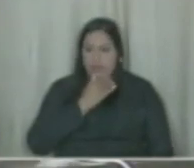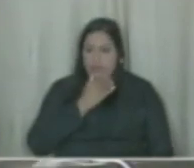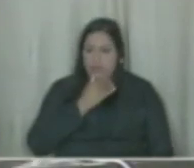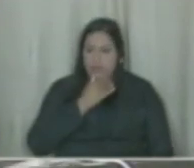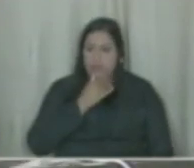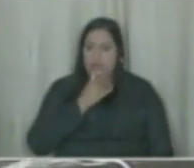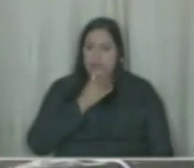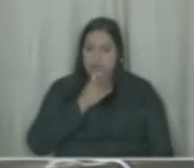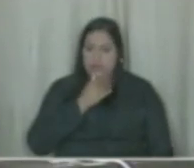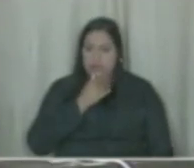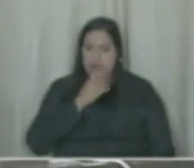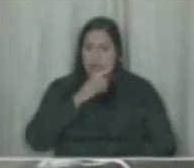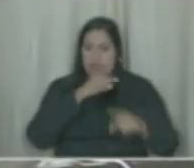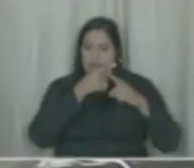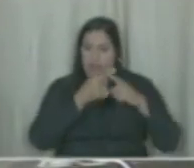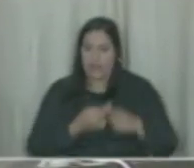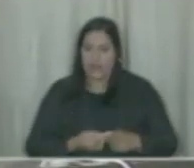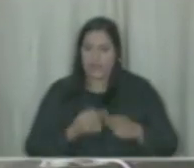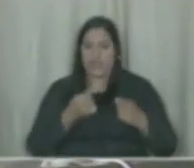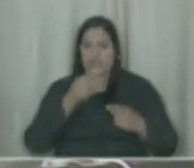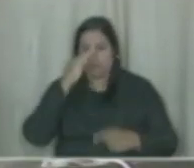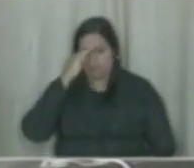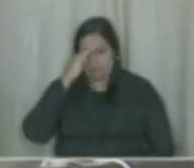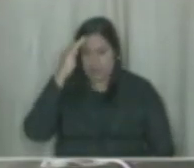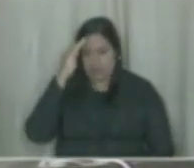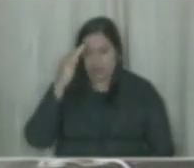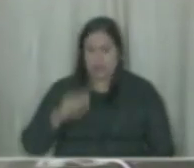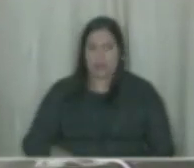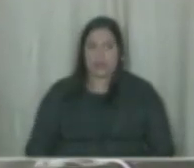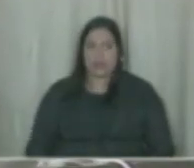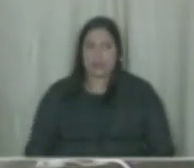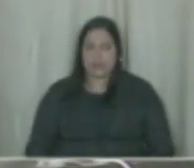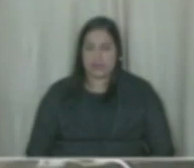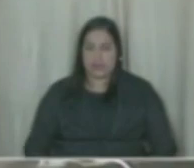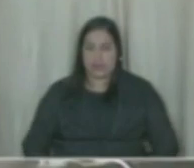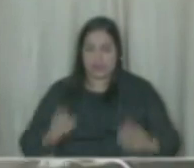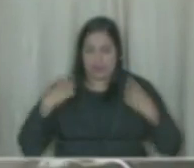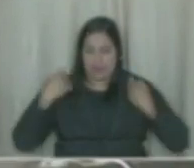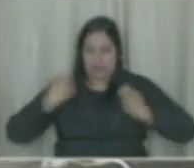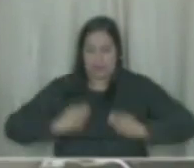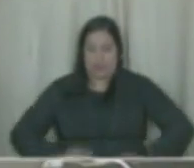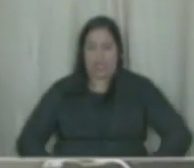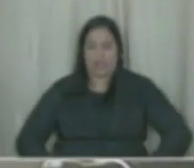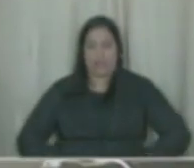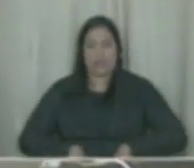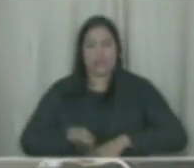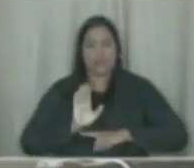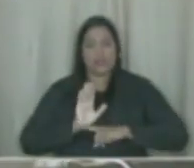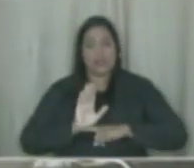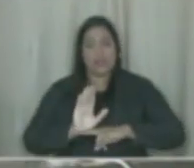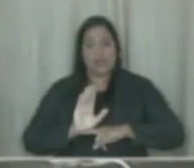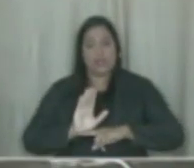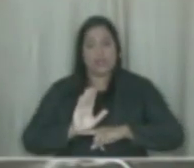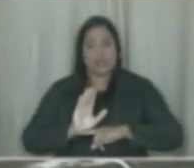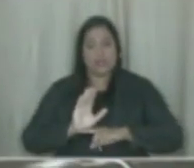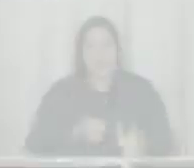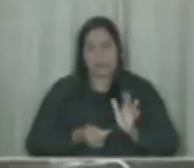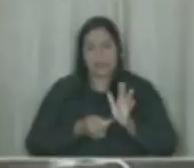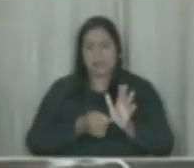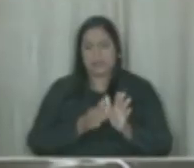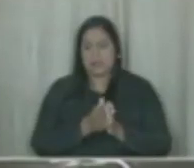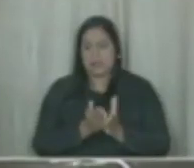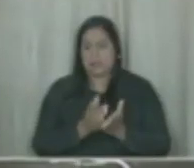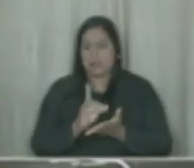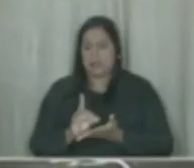defende naquele momento a intervenção militar, que está fardado e que se apresenta como cristão.